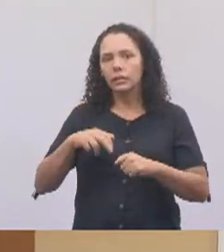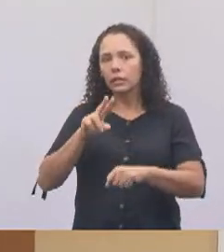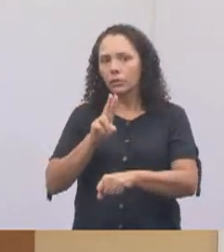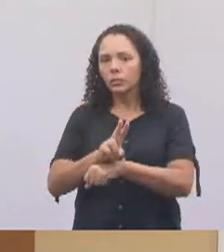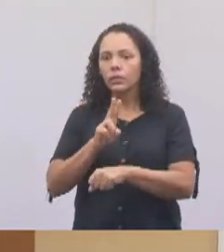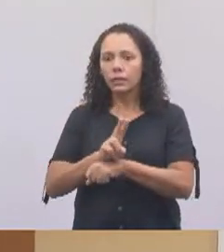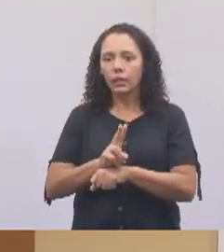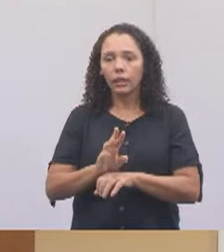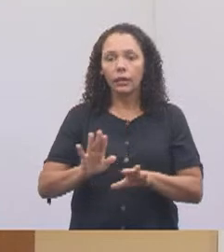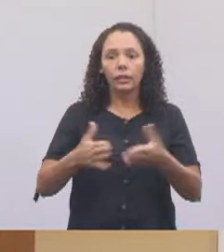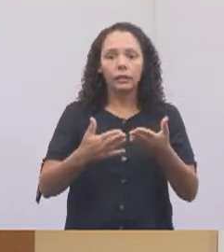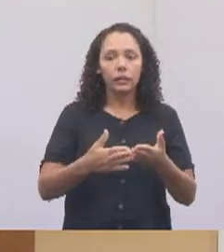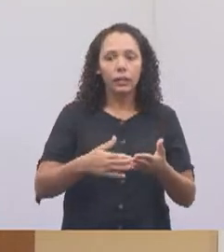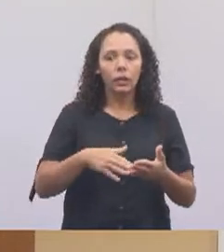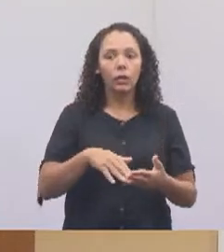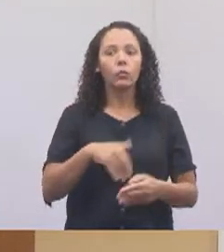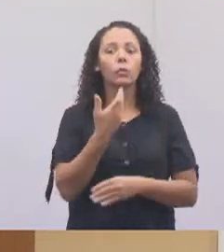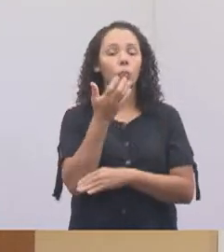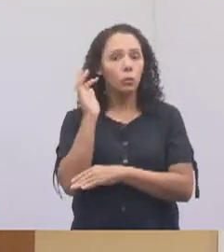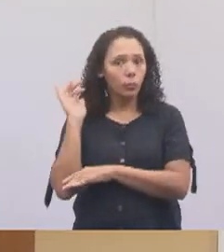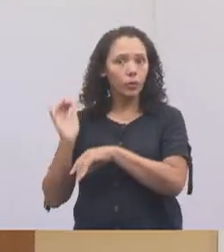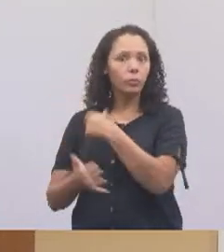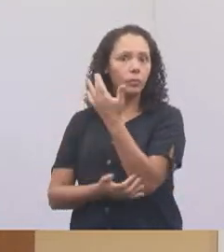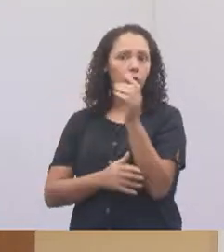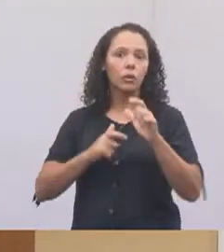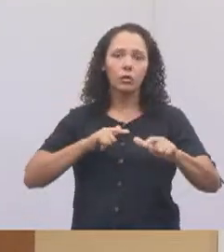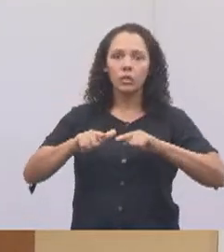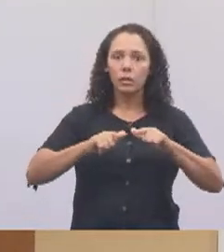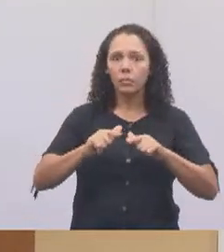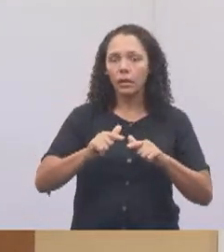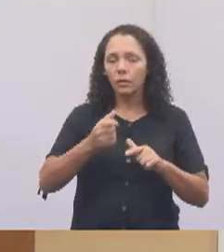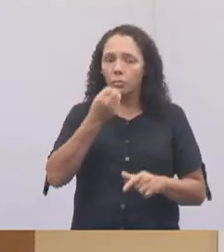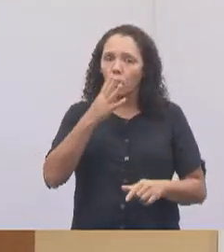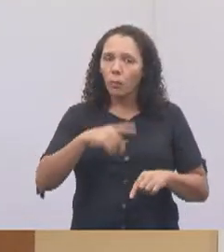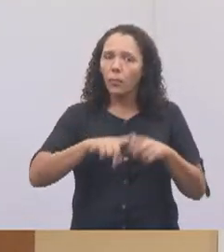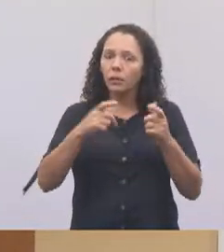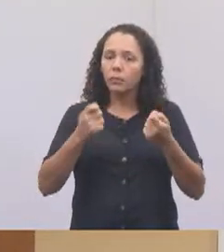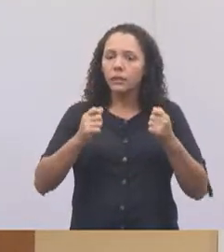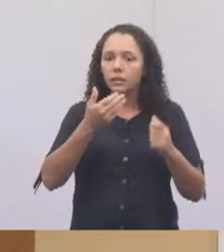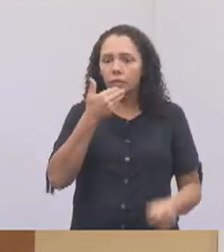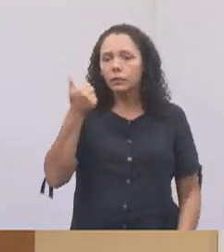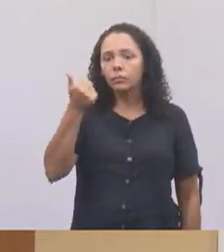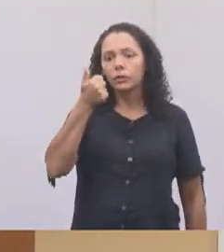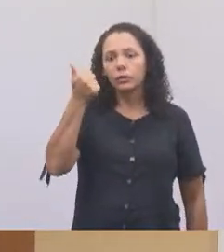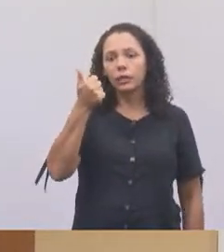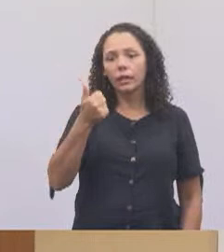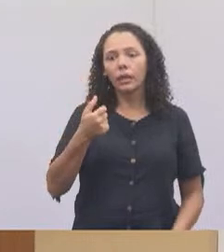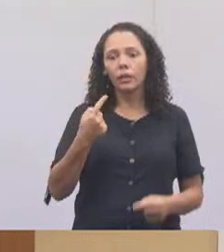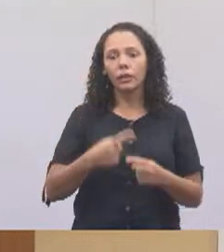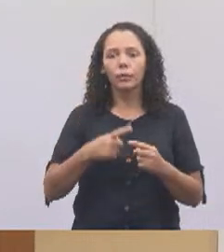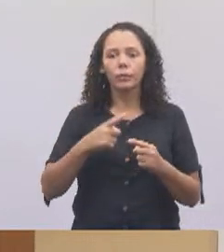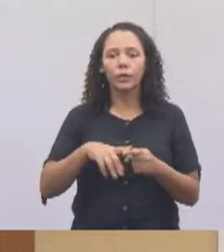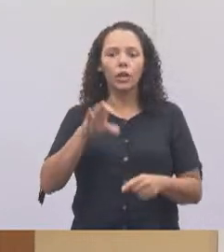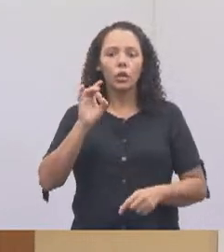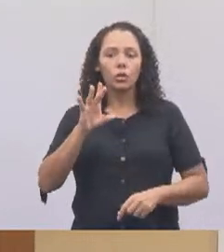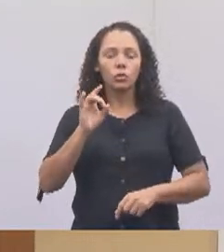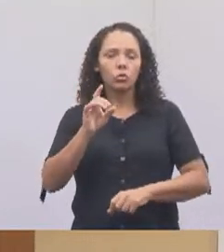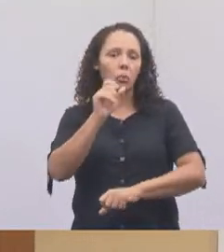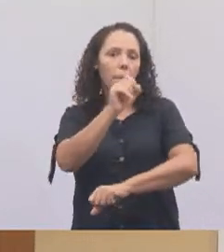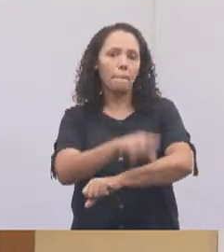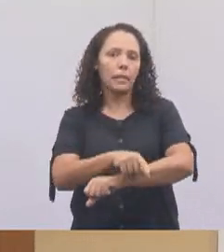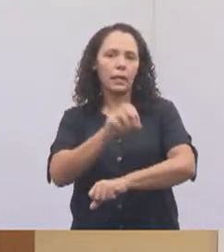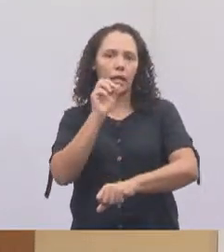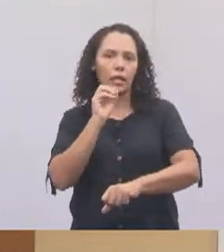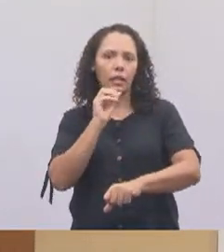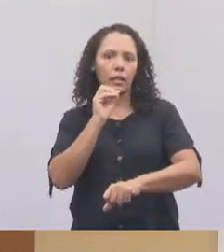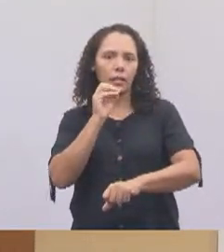ampliar, porque não adianta nada suprimir a árvore e fazer parques, não é? E não cuidar desses parques.